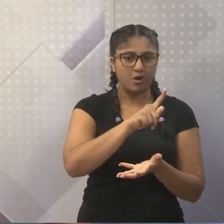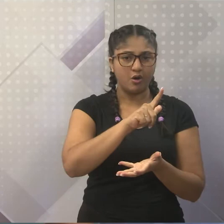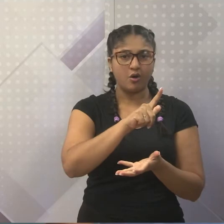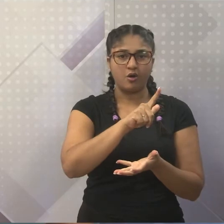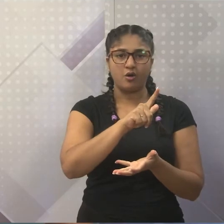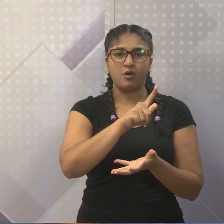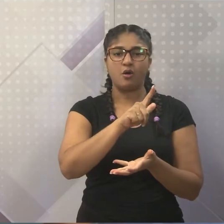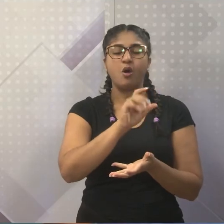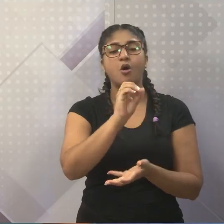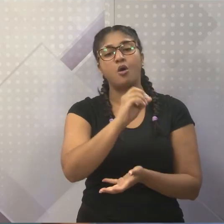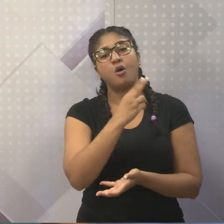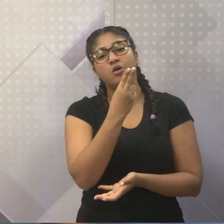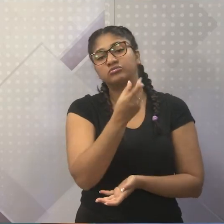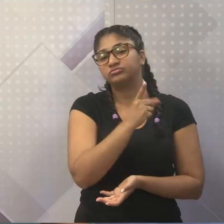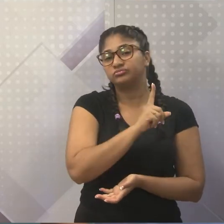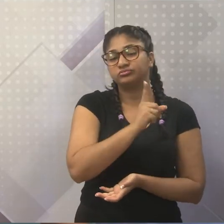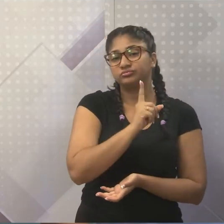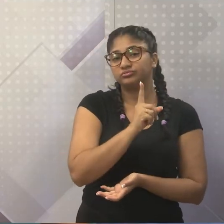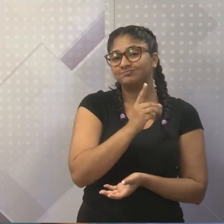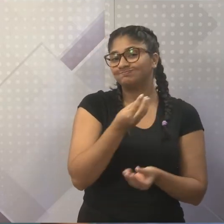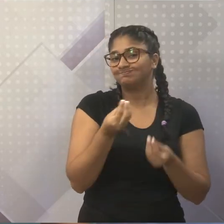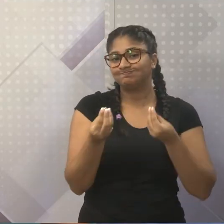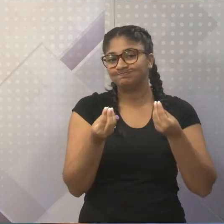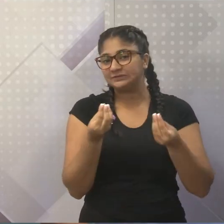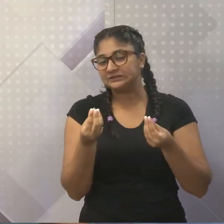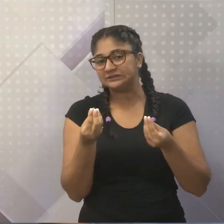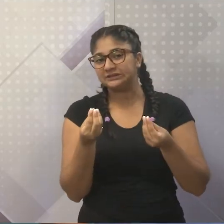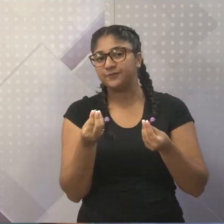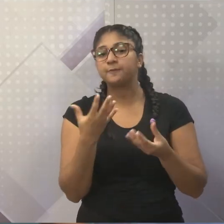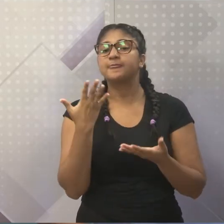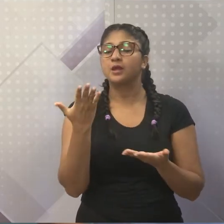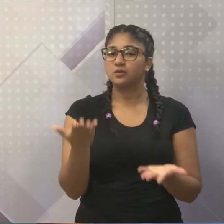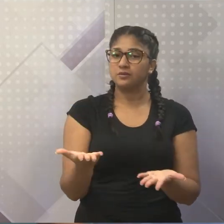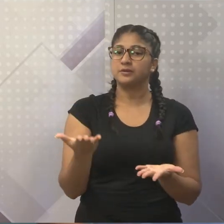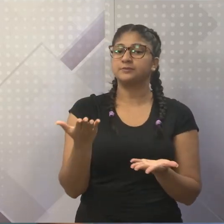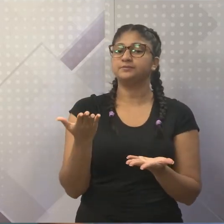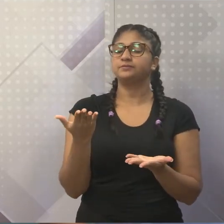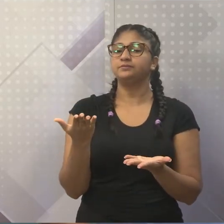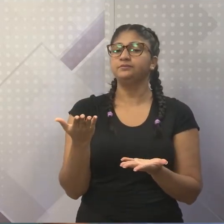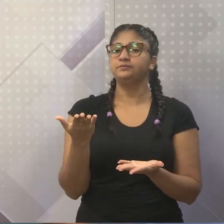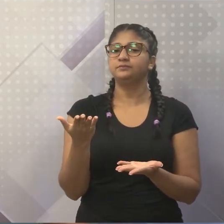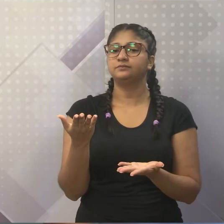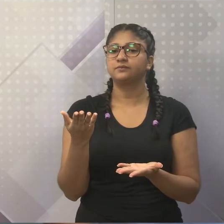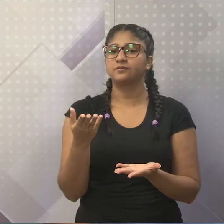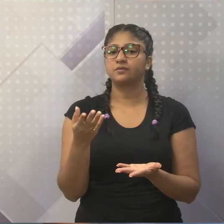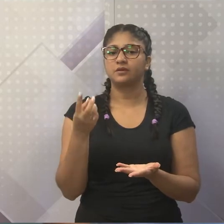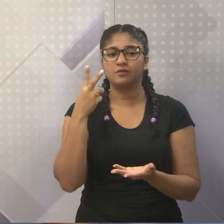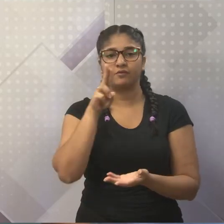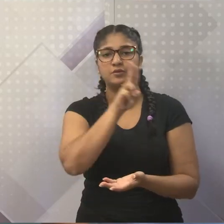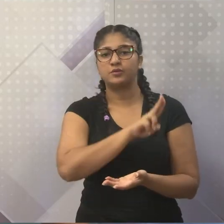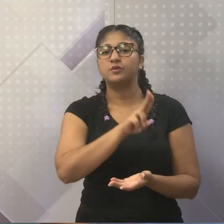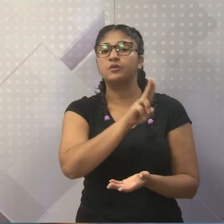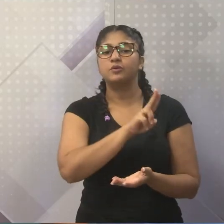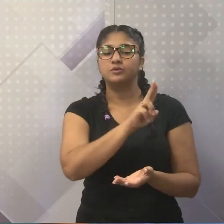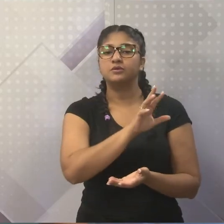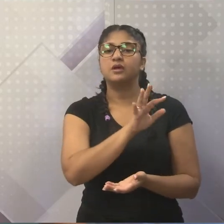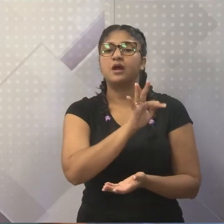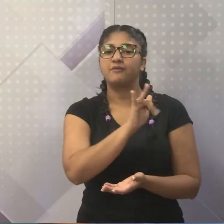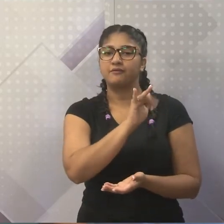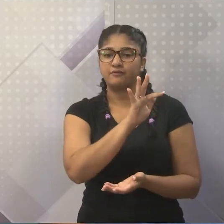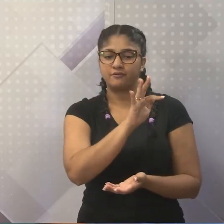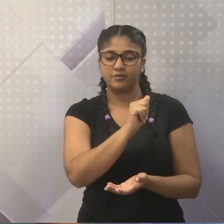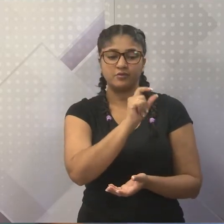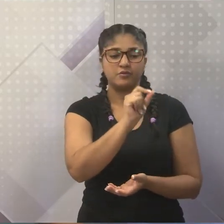reconhecimento próprio ou não? Então, quando foi usado, já foi aí chamada a atenção pela própria entidade maior do